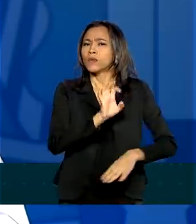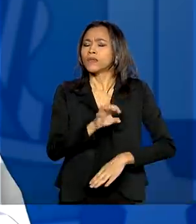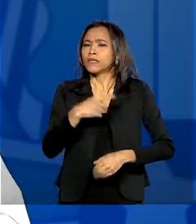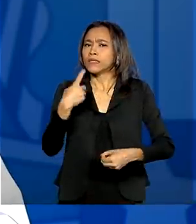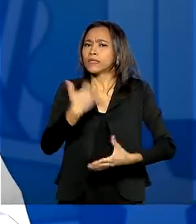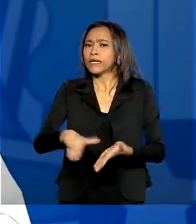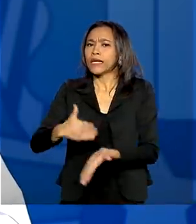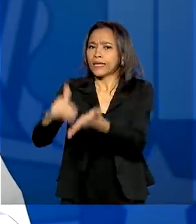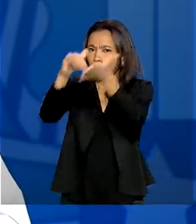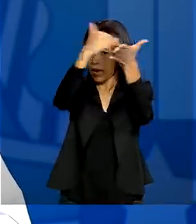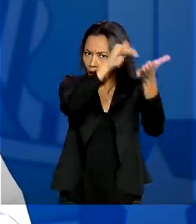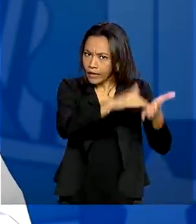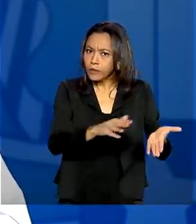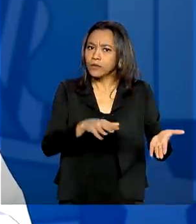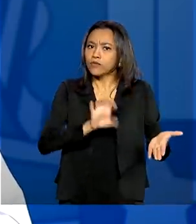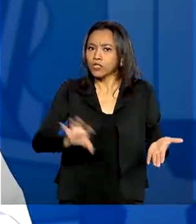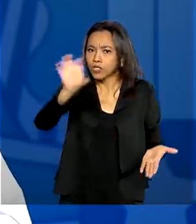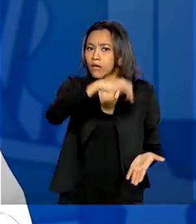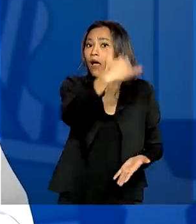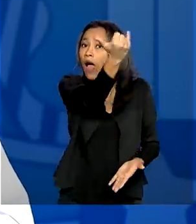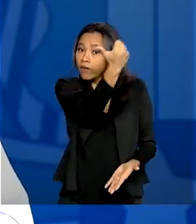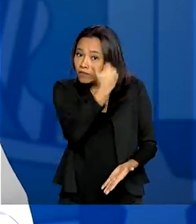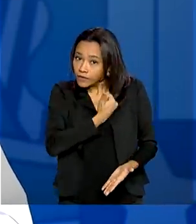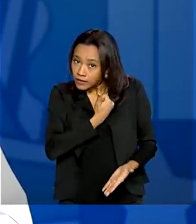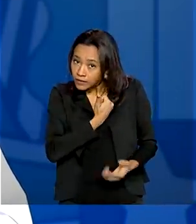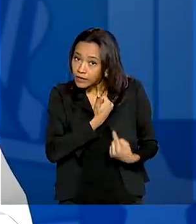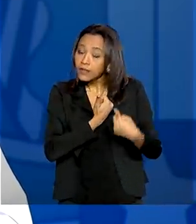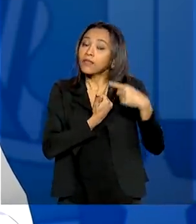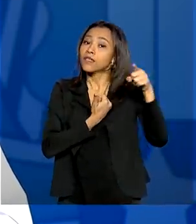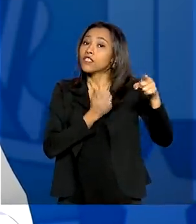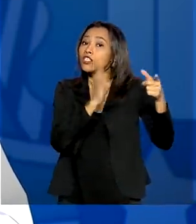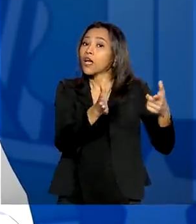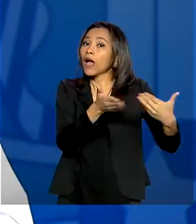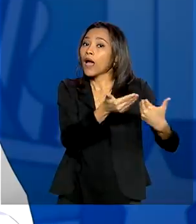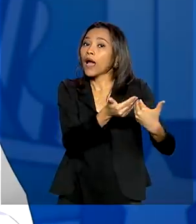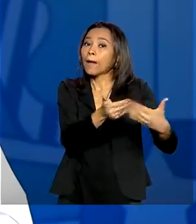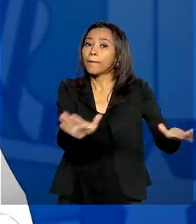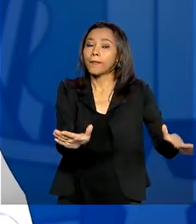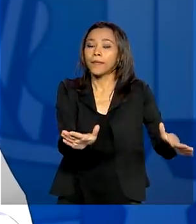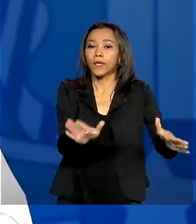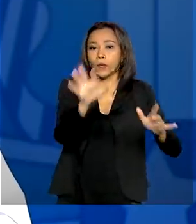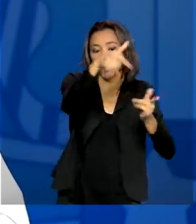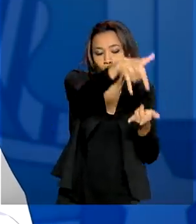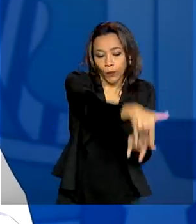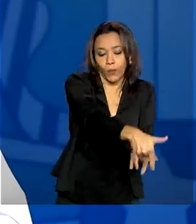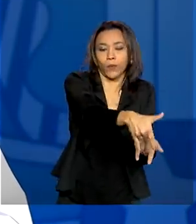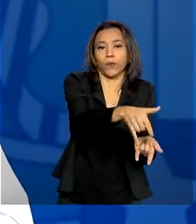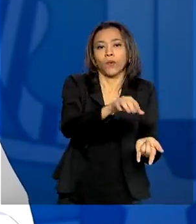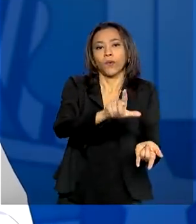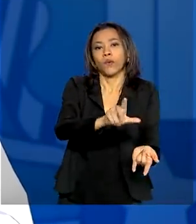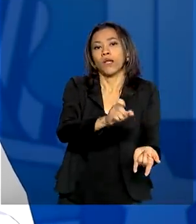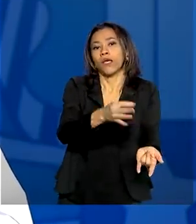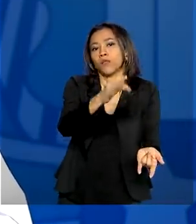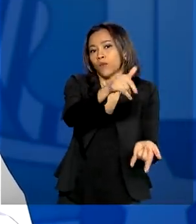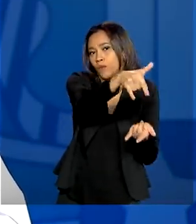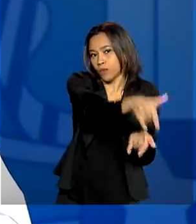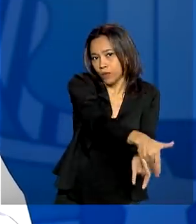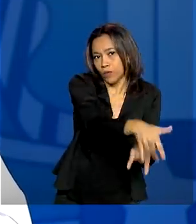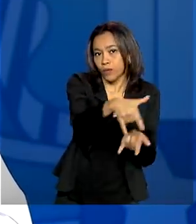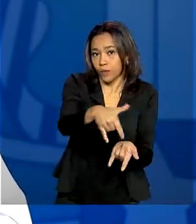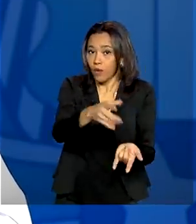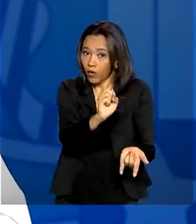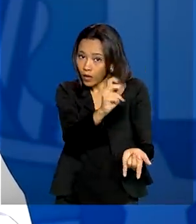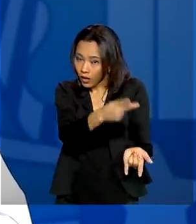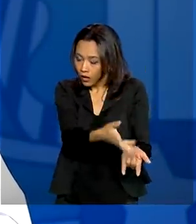da Saúde de que abriram esse leito no padrão CTI e a gente habilita, gente reconhece e começa a